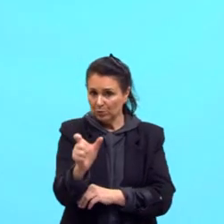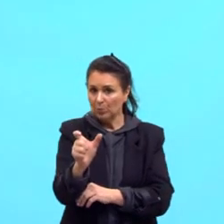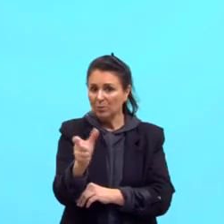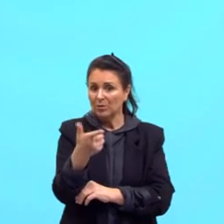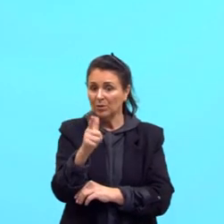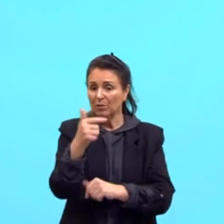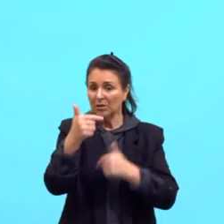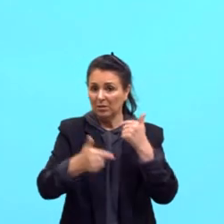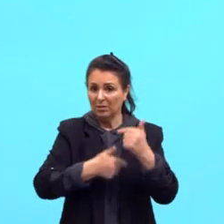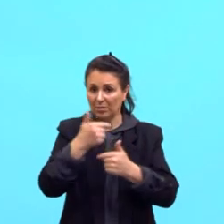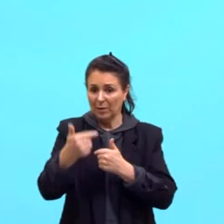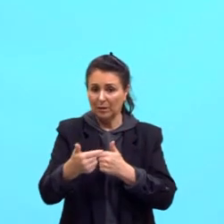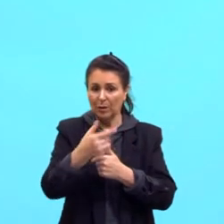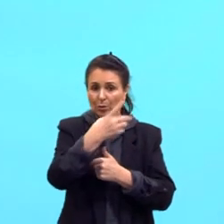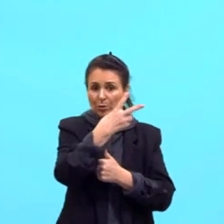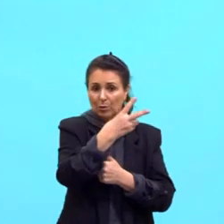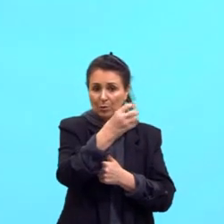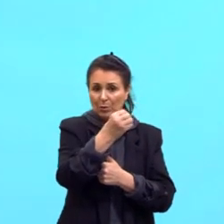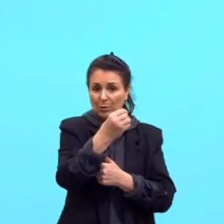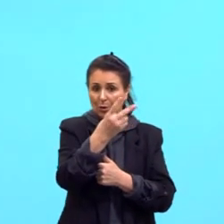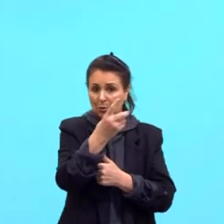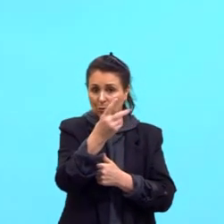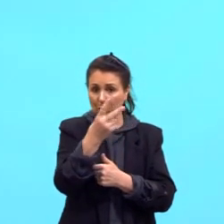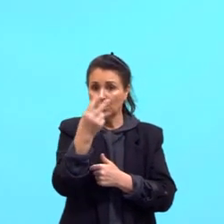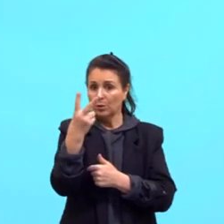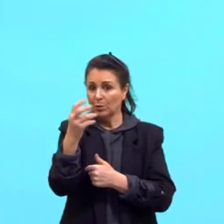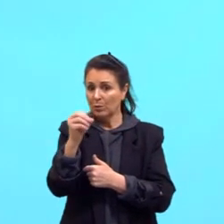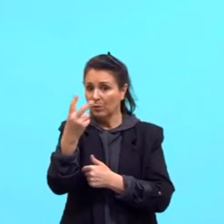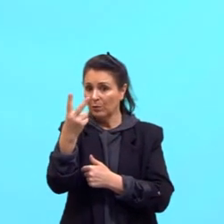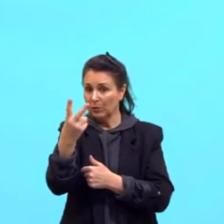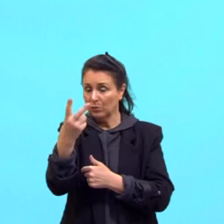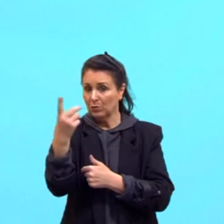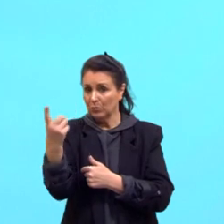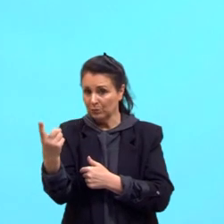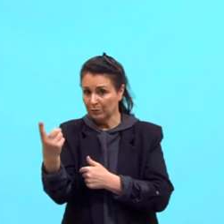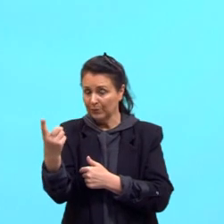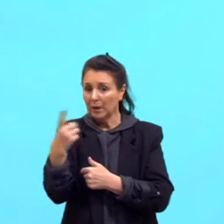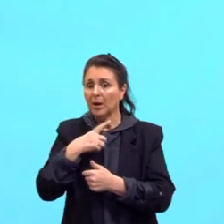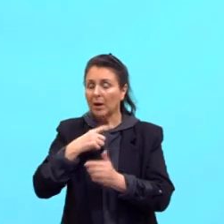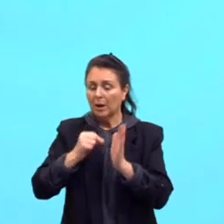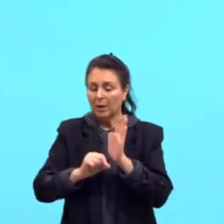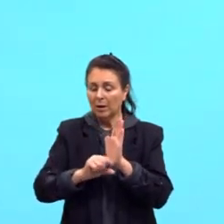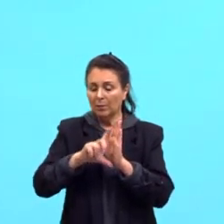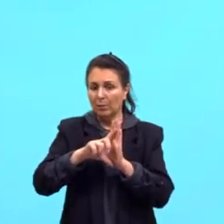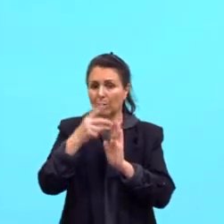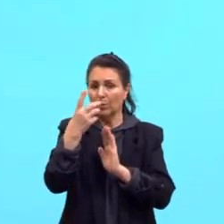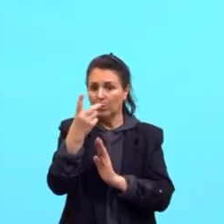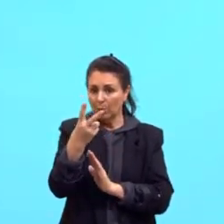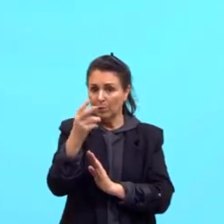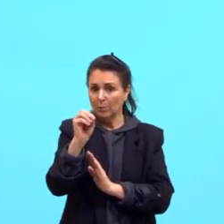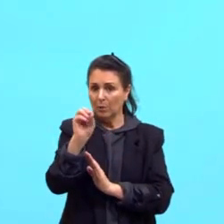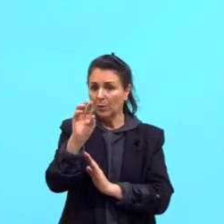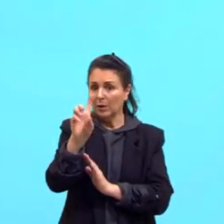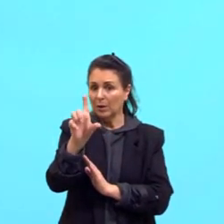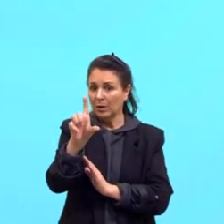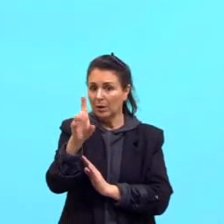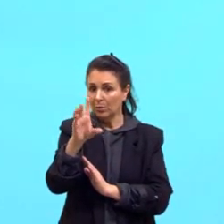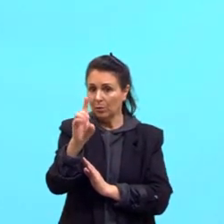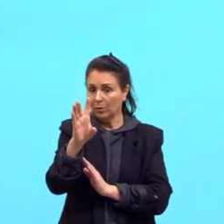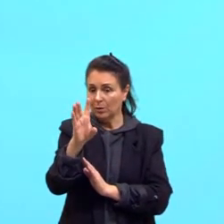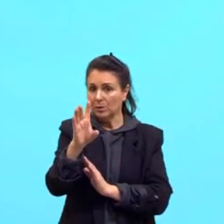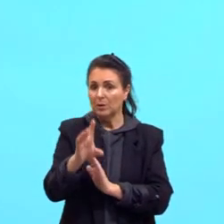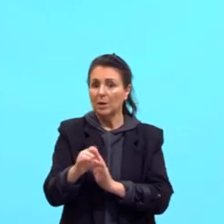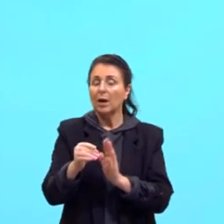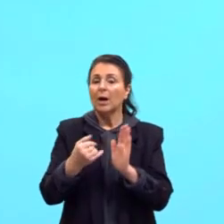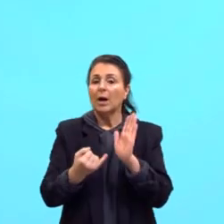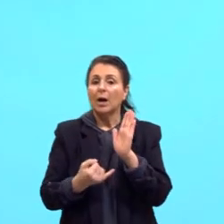a 2021, então, a taxa de desemprego vem crescendo, nós tivemos aí 2014, justamente um, a menor